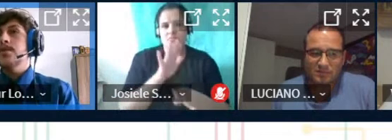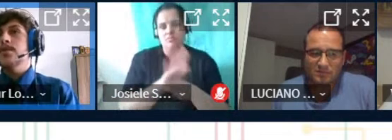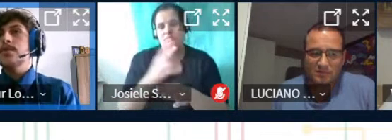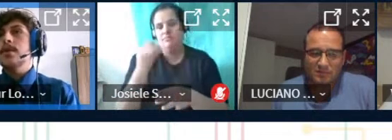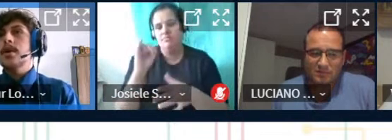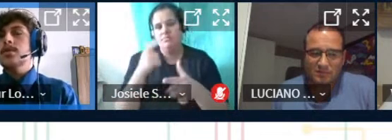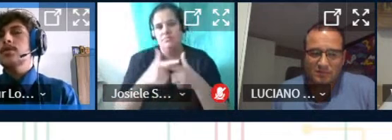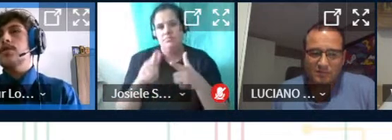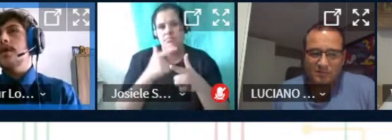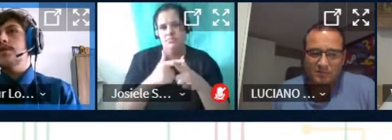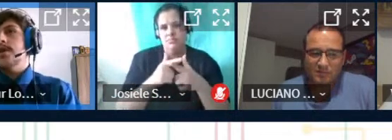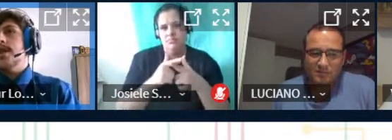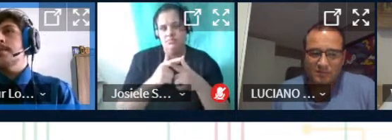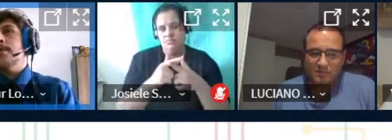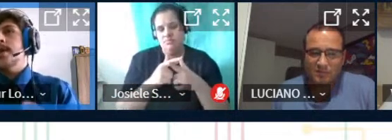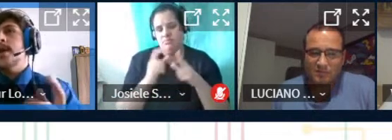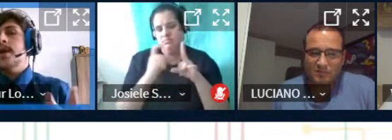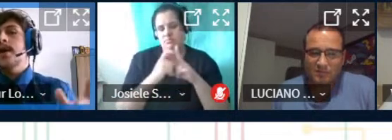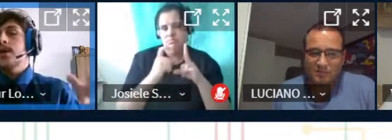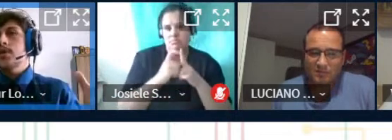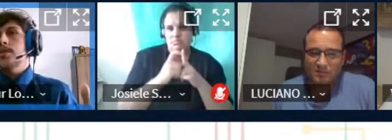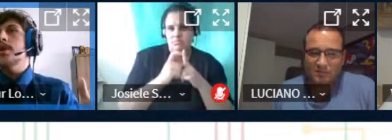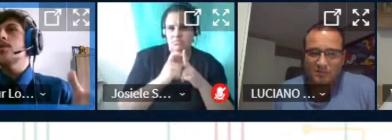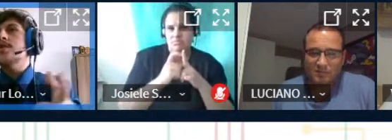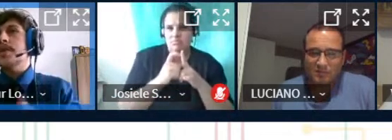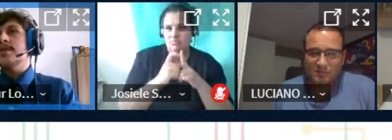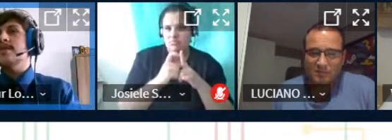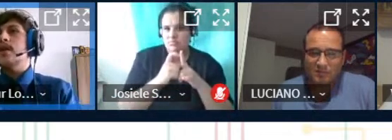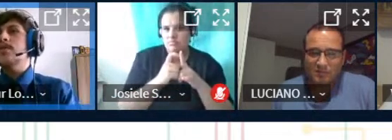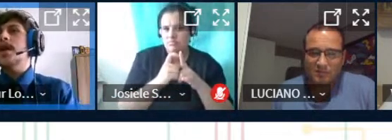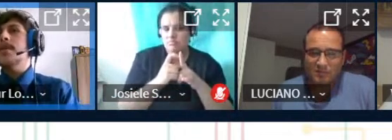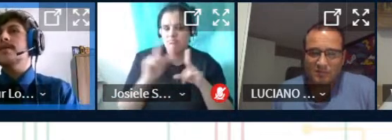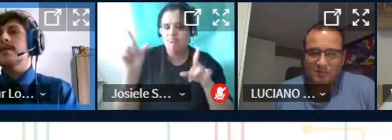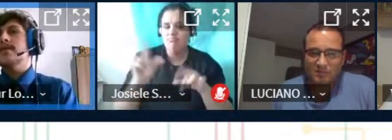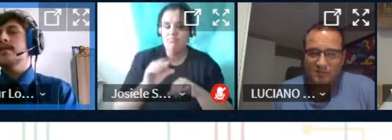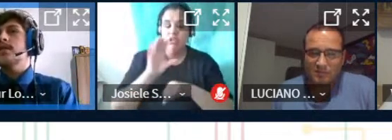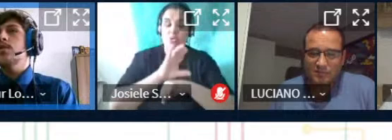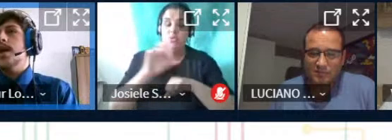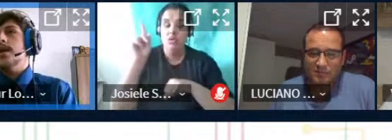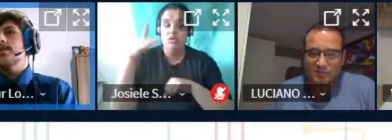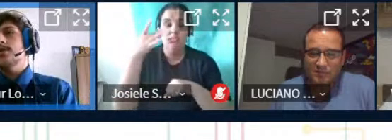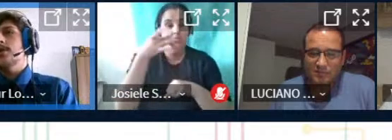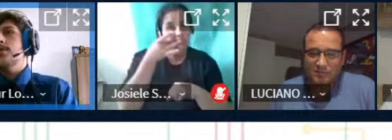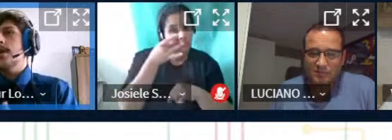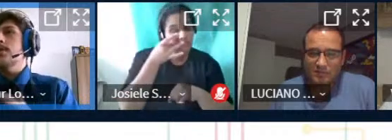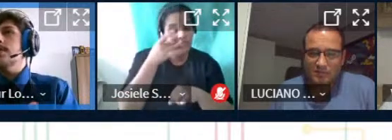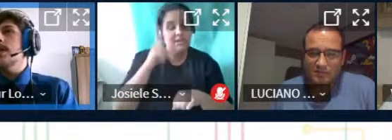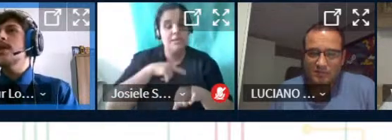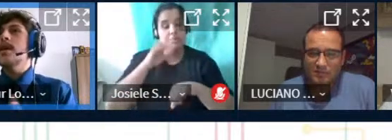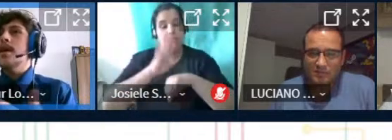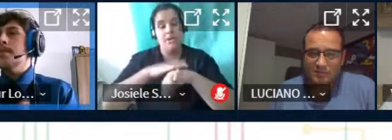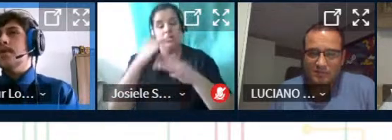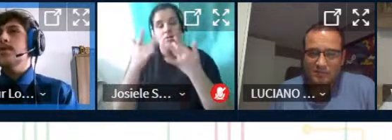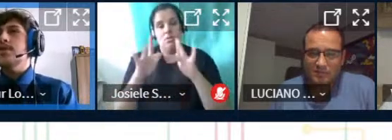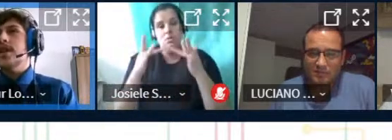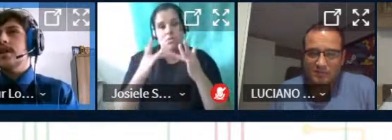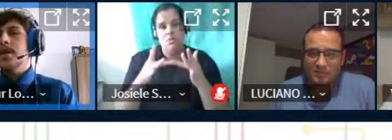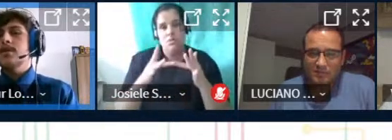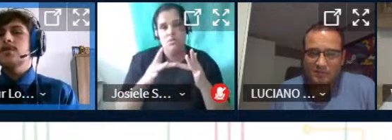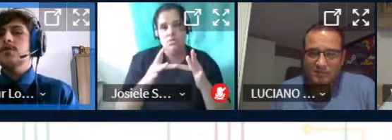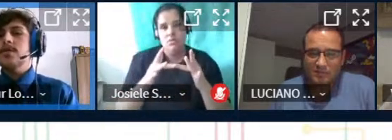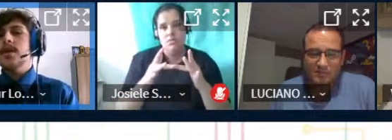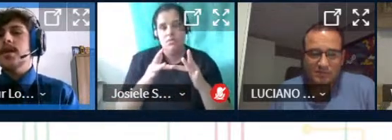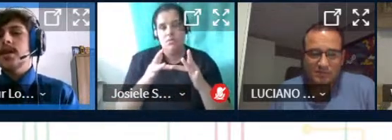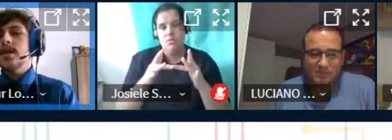algum problema no software né porque quando o mini curso é presencial tem mais esse contato se o aluno tem dúvida ele pergunta